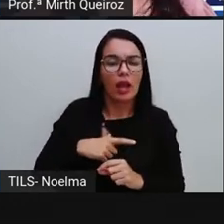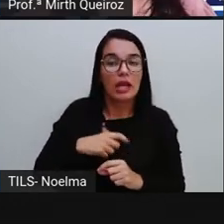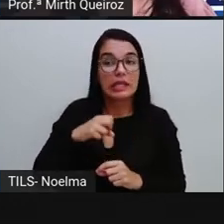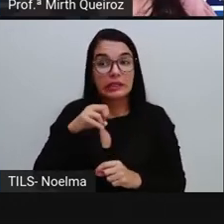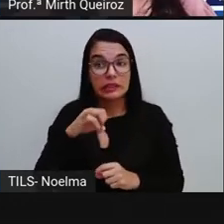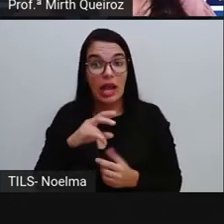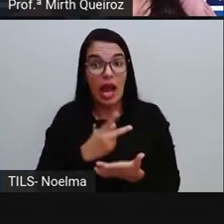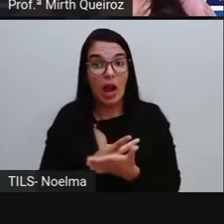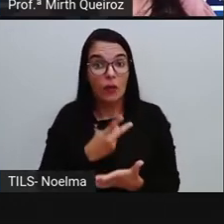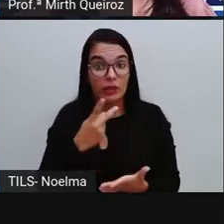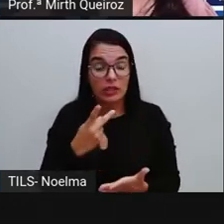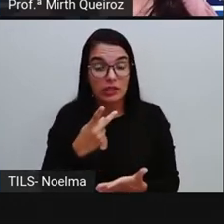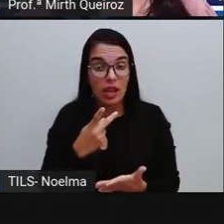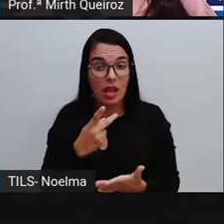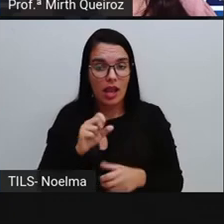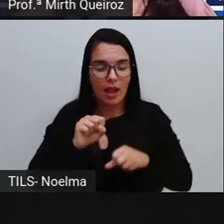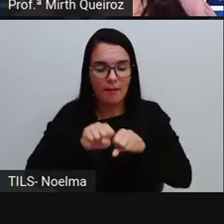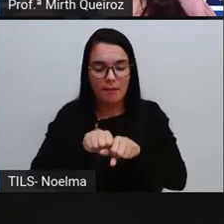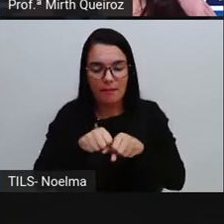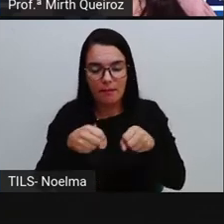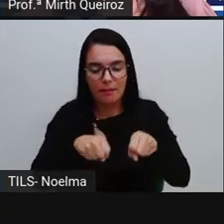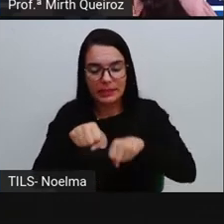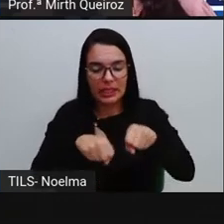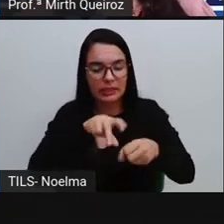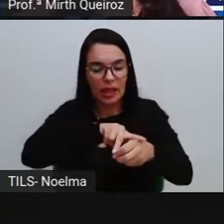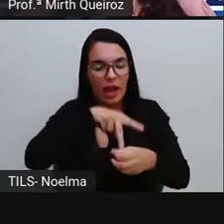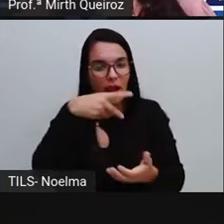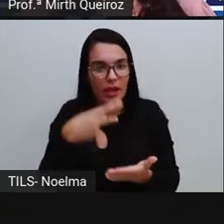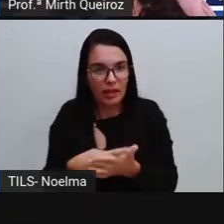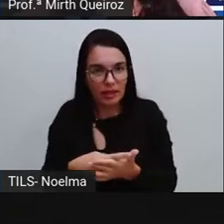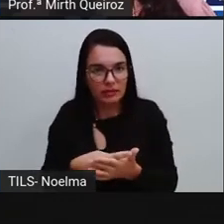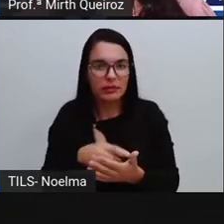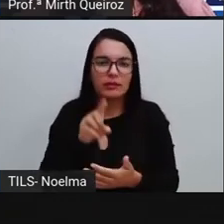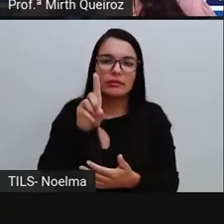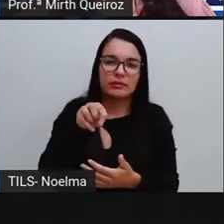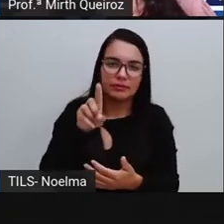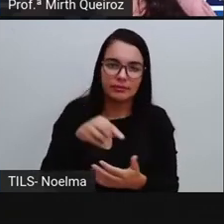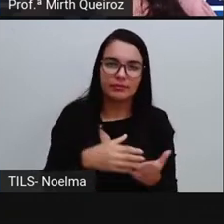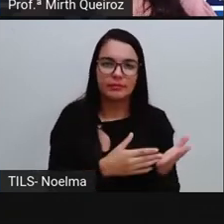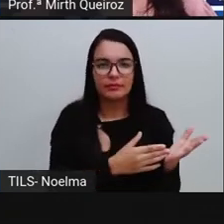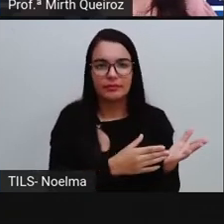acontecer isso, aí seria o que? Probabilidade.